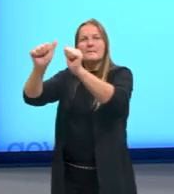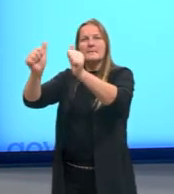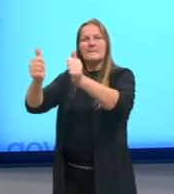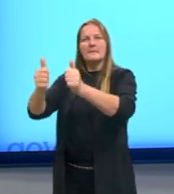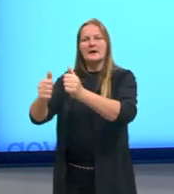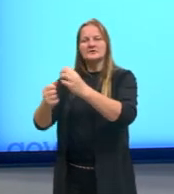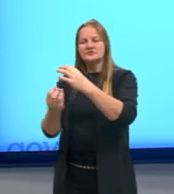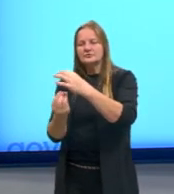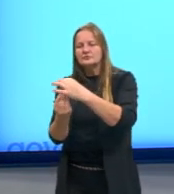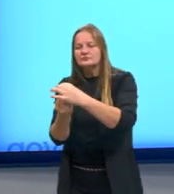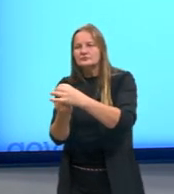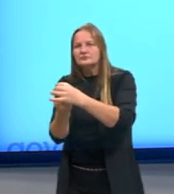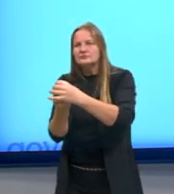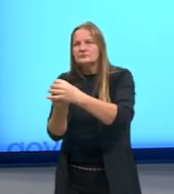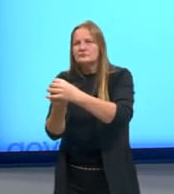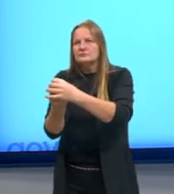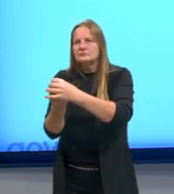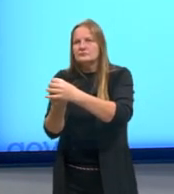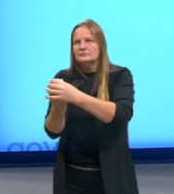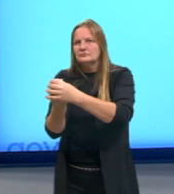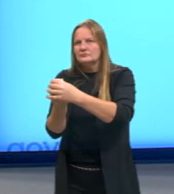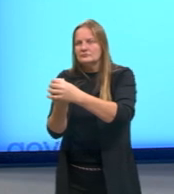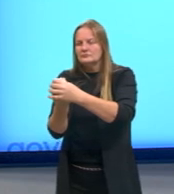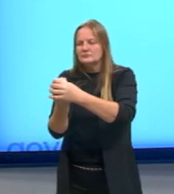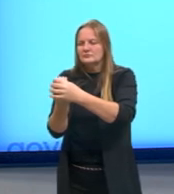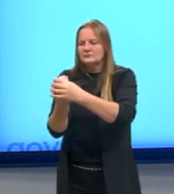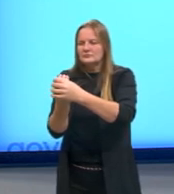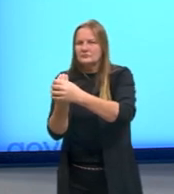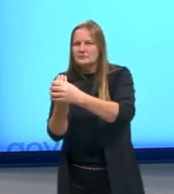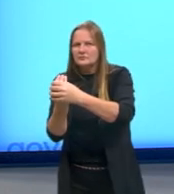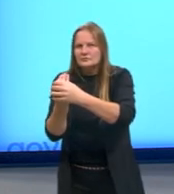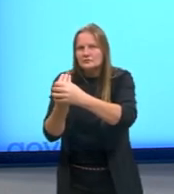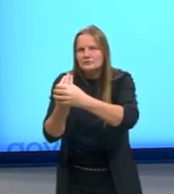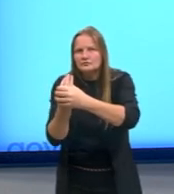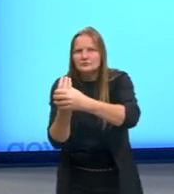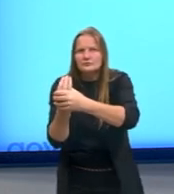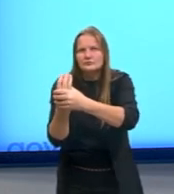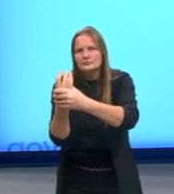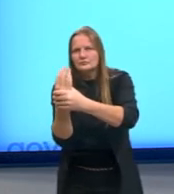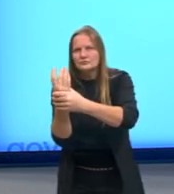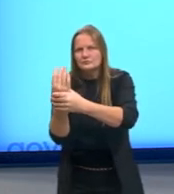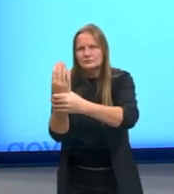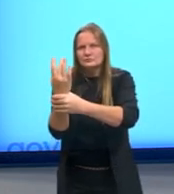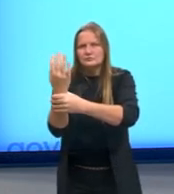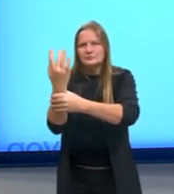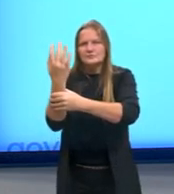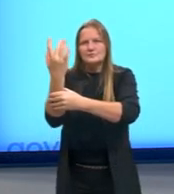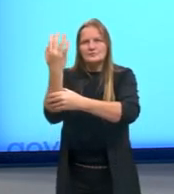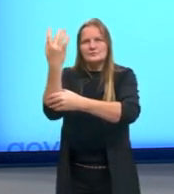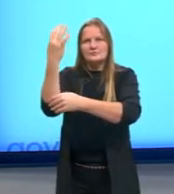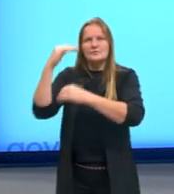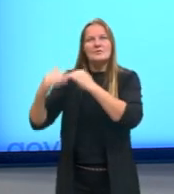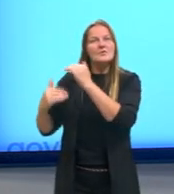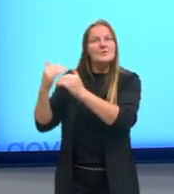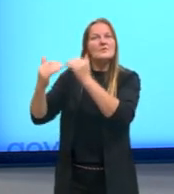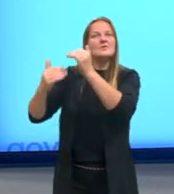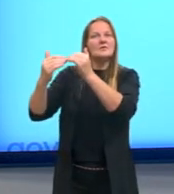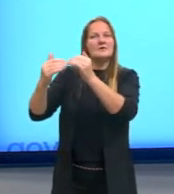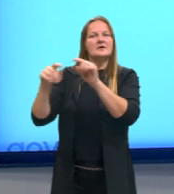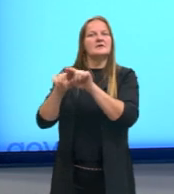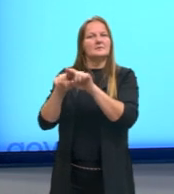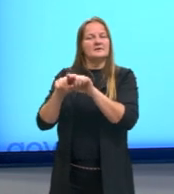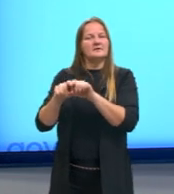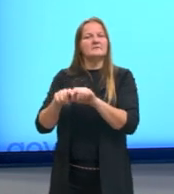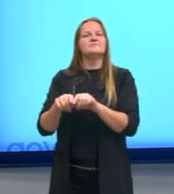A planta, que ela é um botãozinho e ela vai crescendo ao longo do tempo. Assim como a planta vai